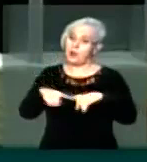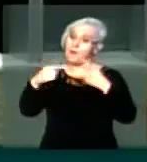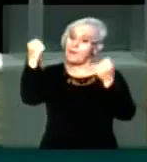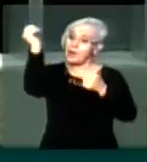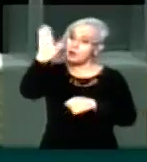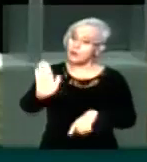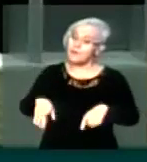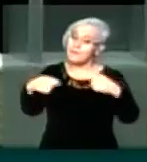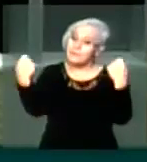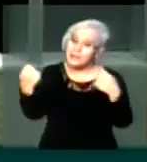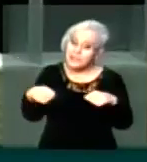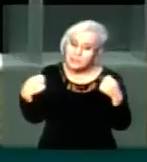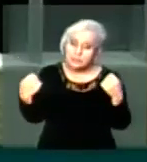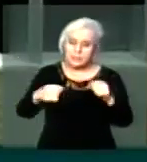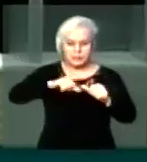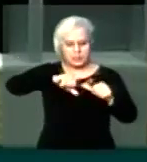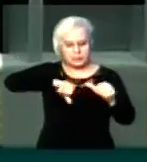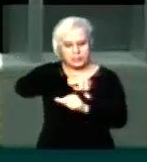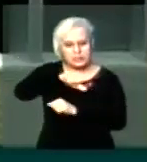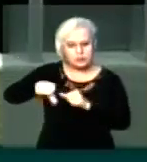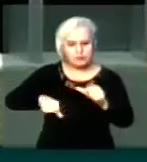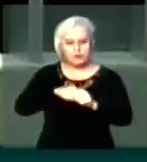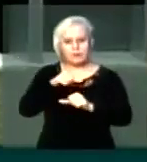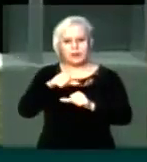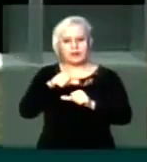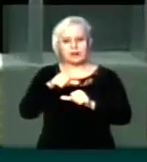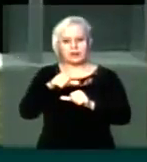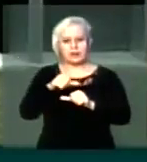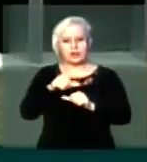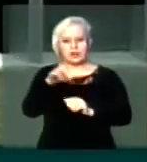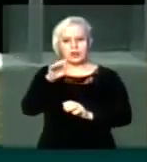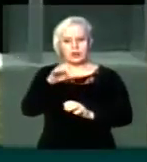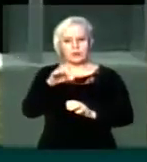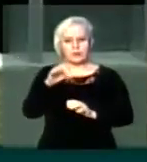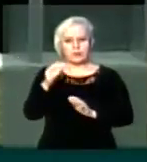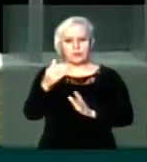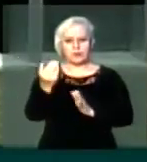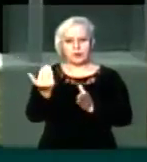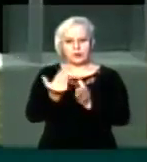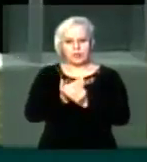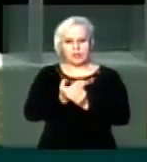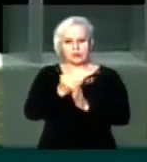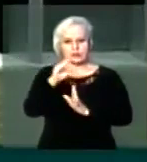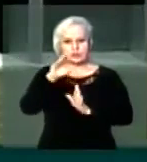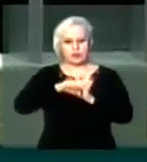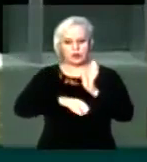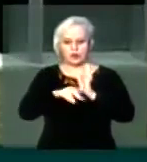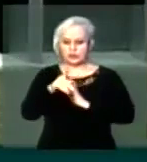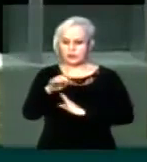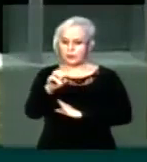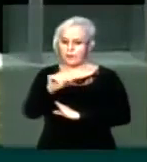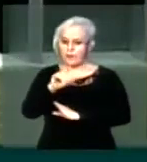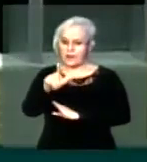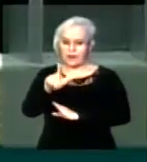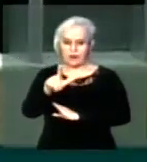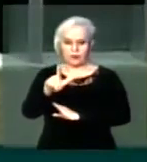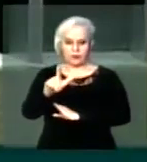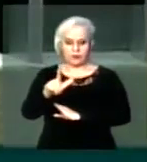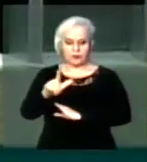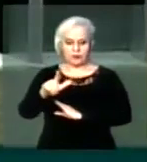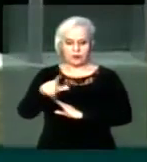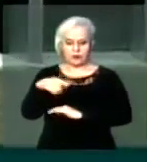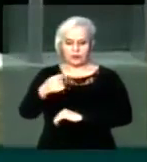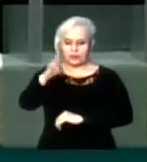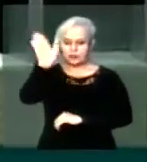precisa, de uma forma inteligente, de uma forma racional, rever as punições, rever o nosso